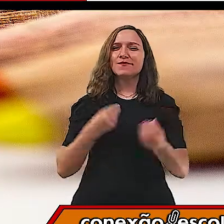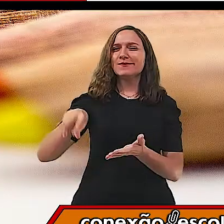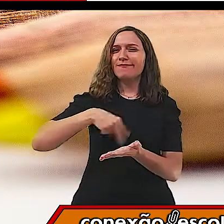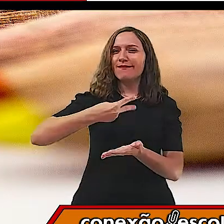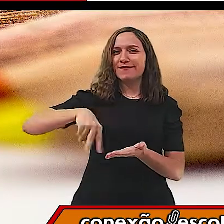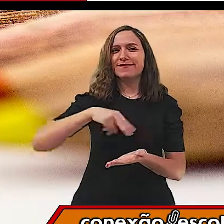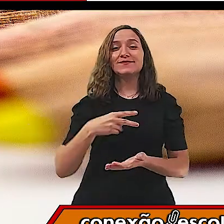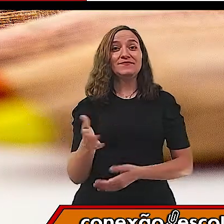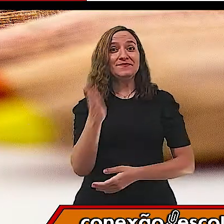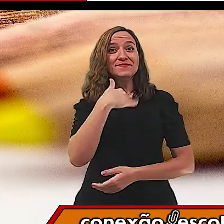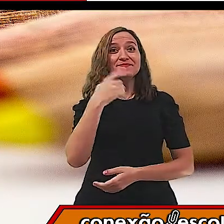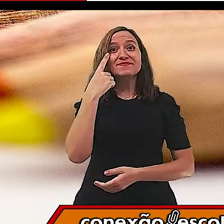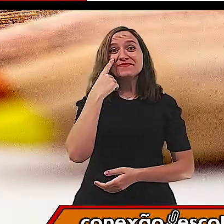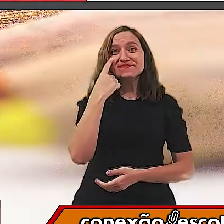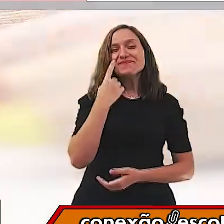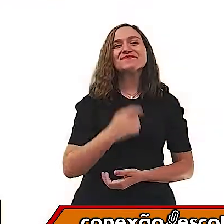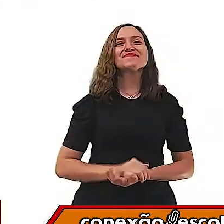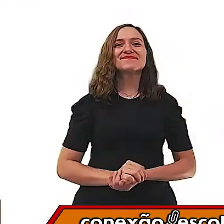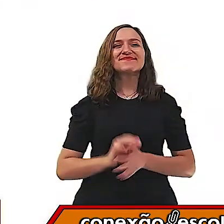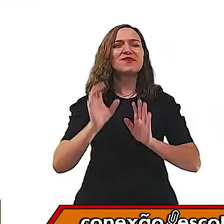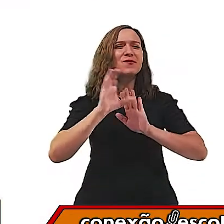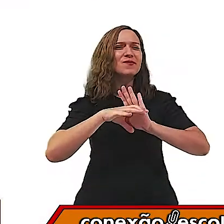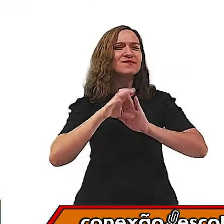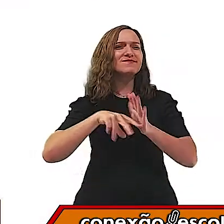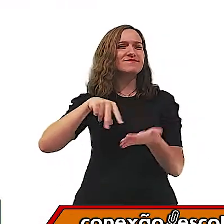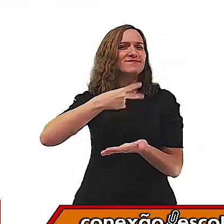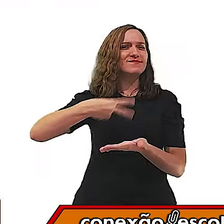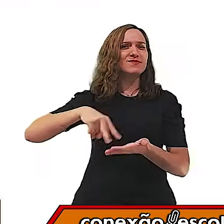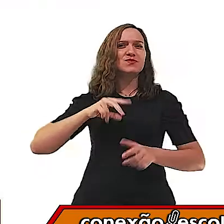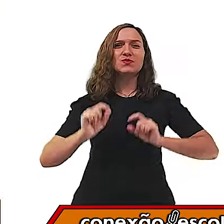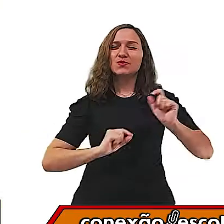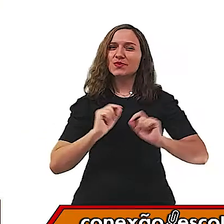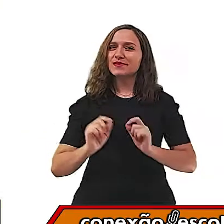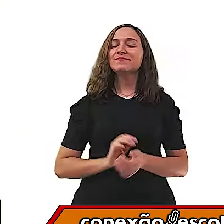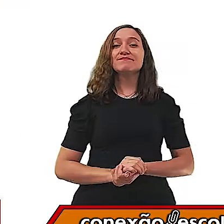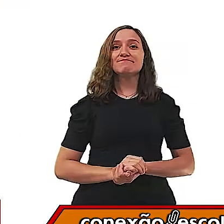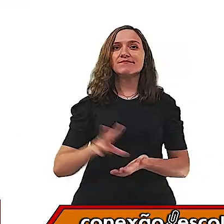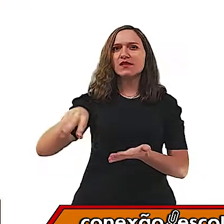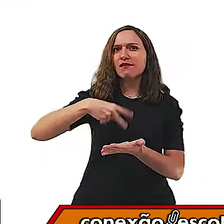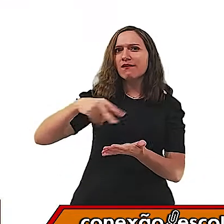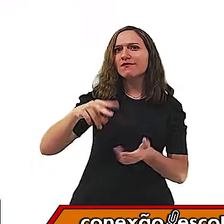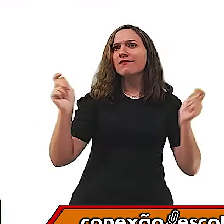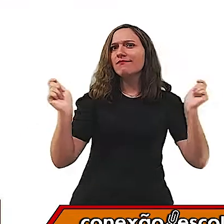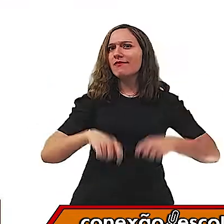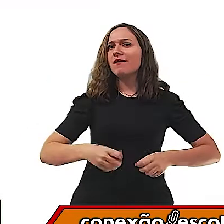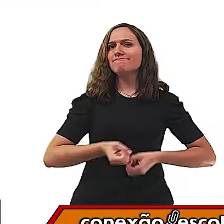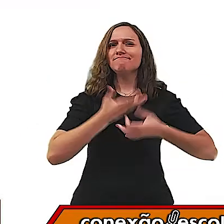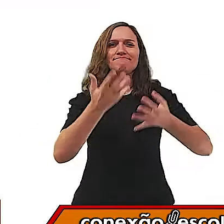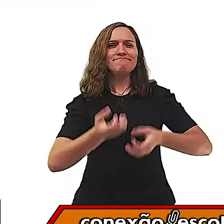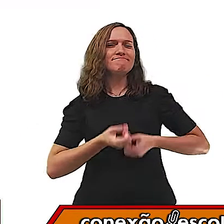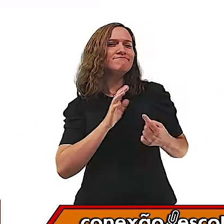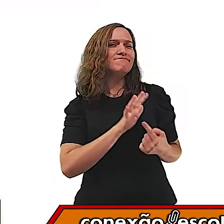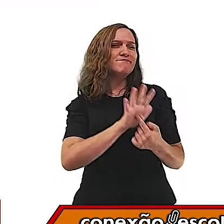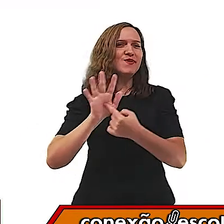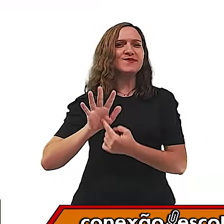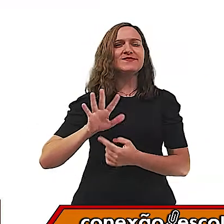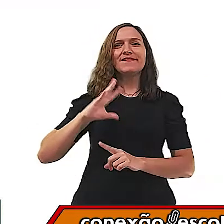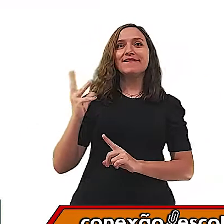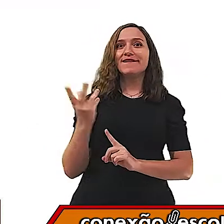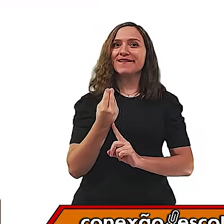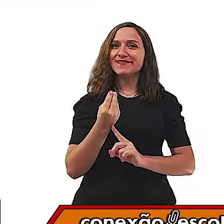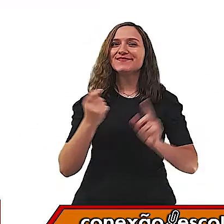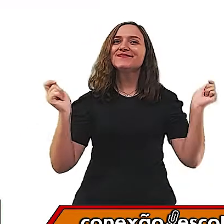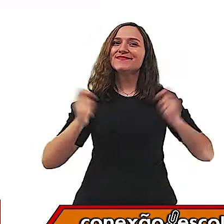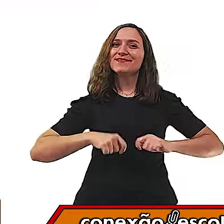Conceito da dança. Dança é um tipo de manifestação artística que